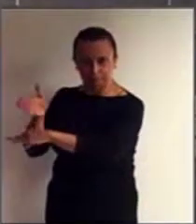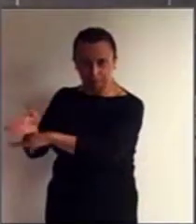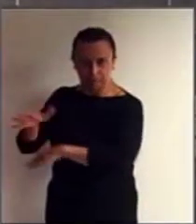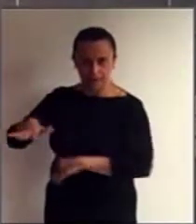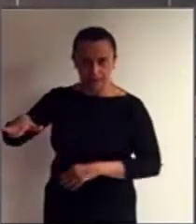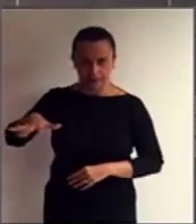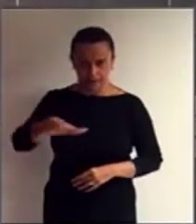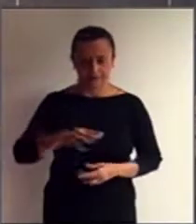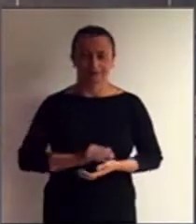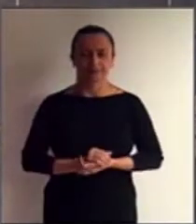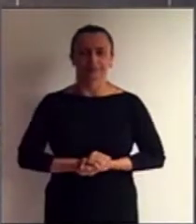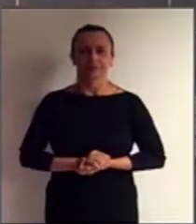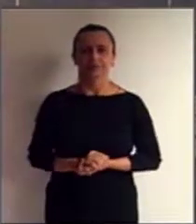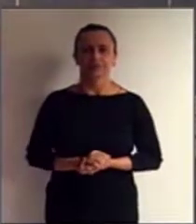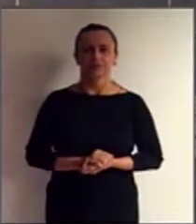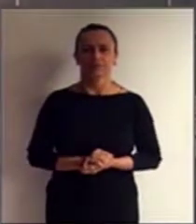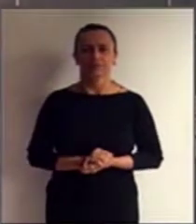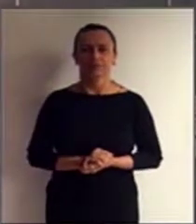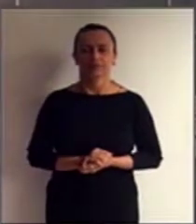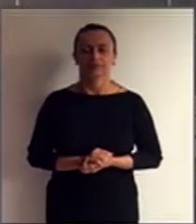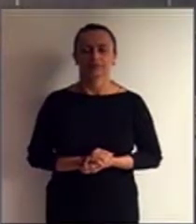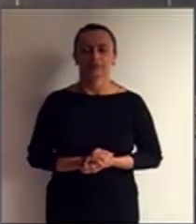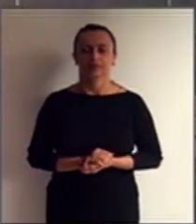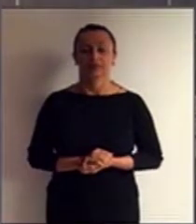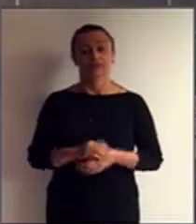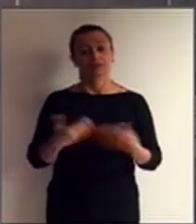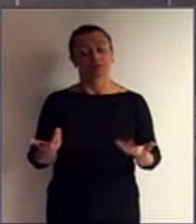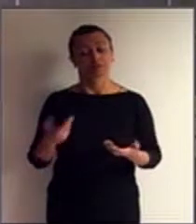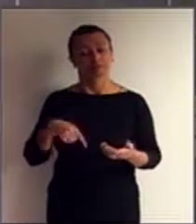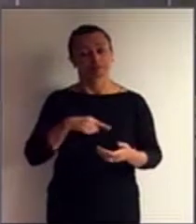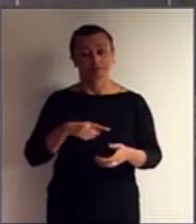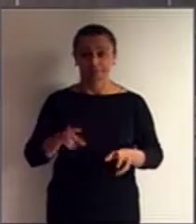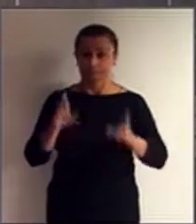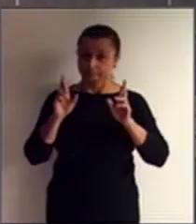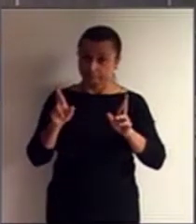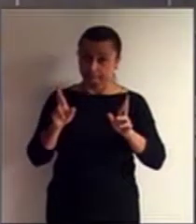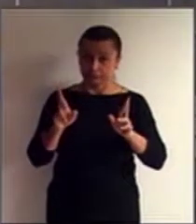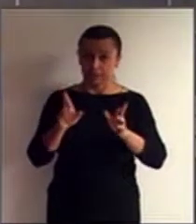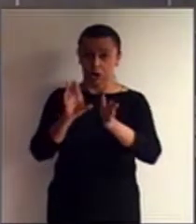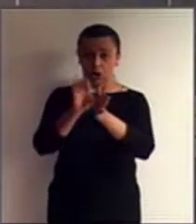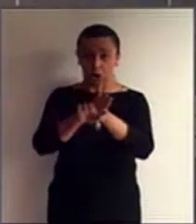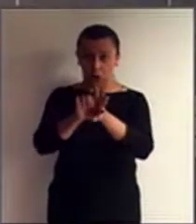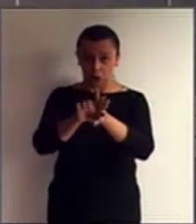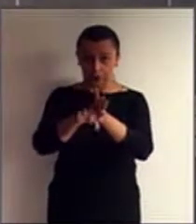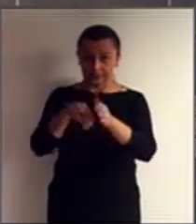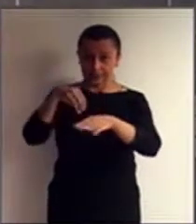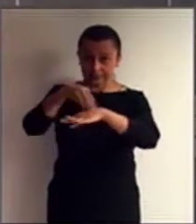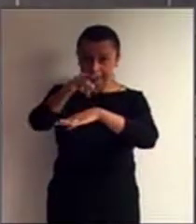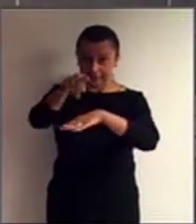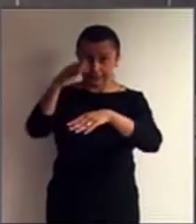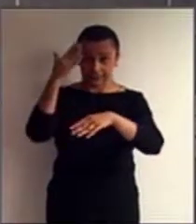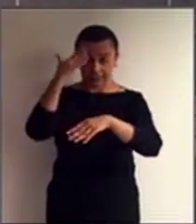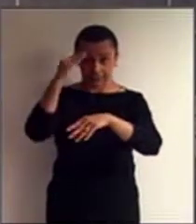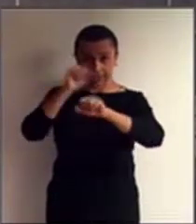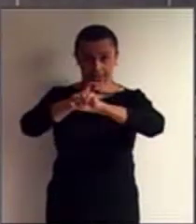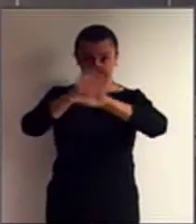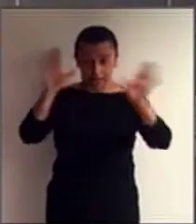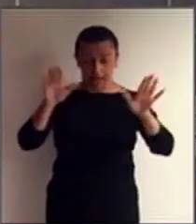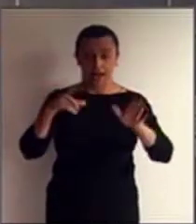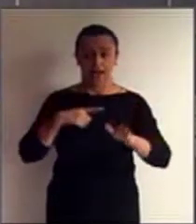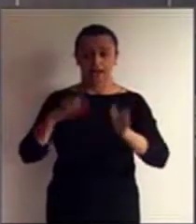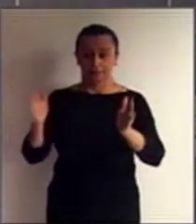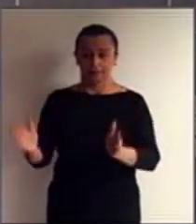Pois muito bem. Então, esperemos que esta conceituação esteja clara e já partimos